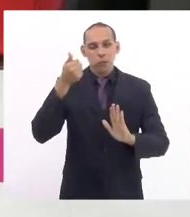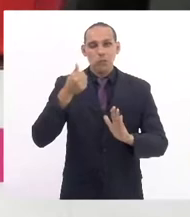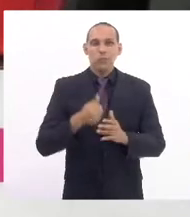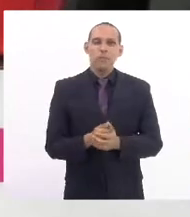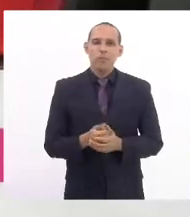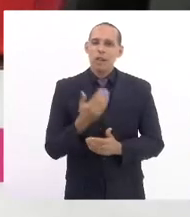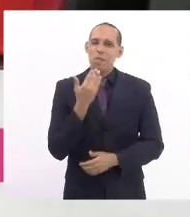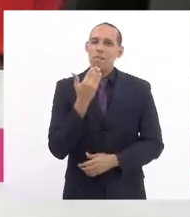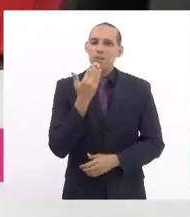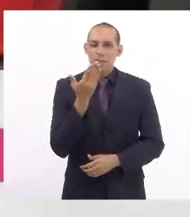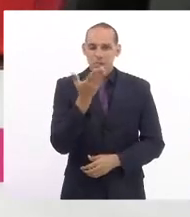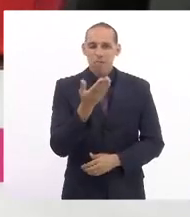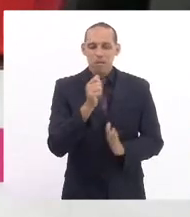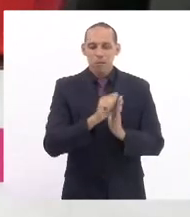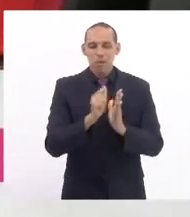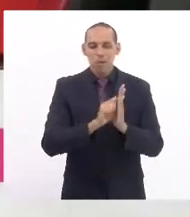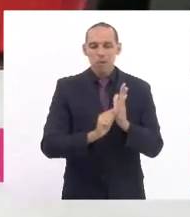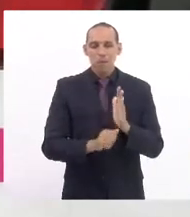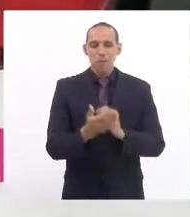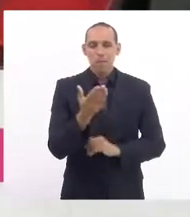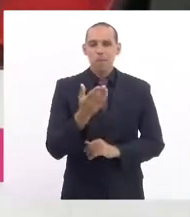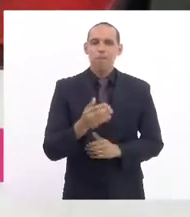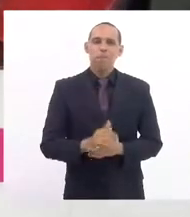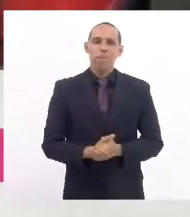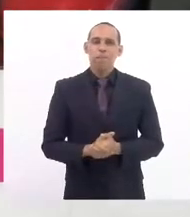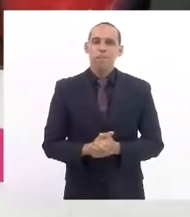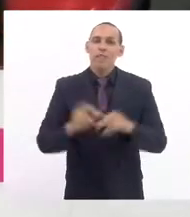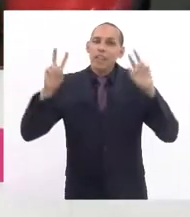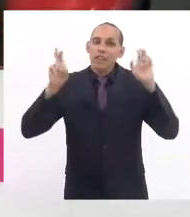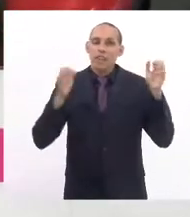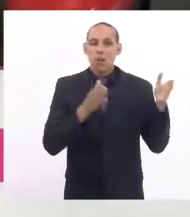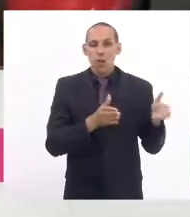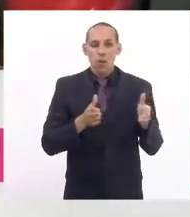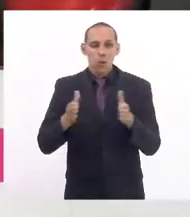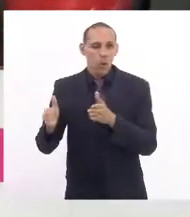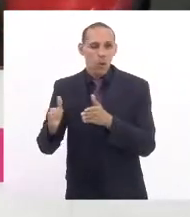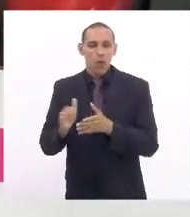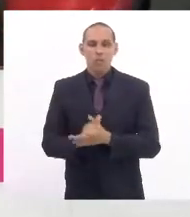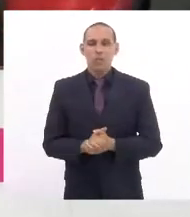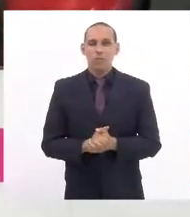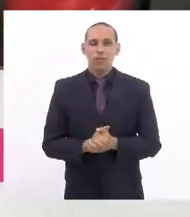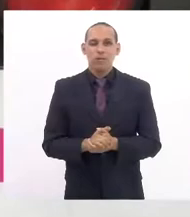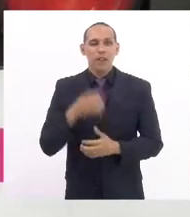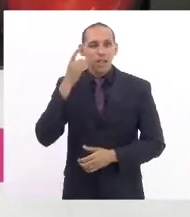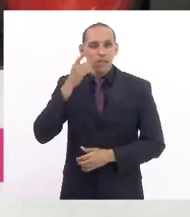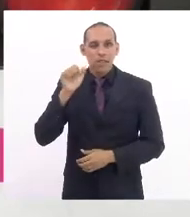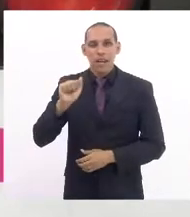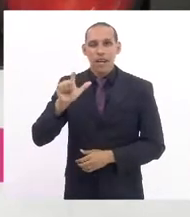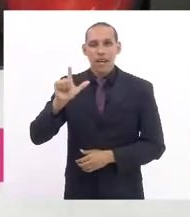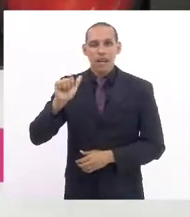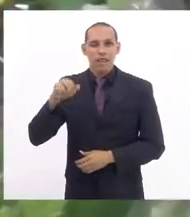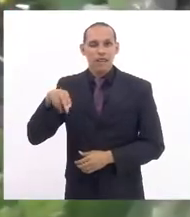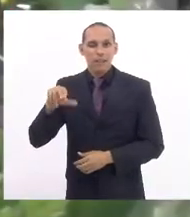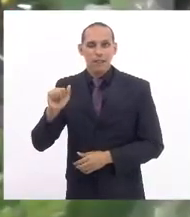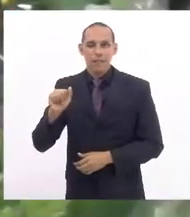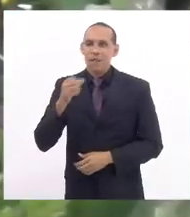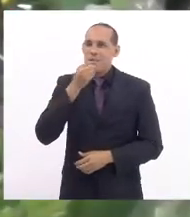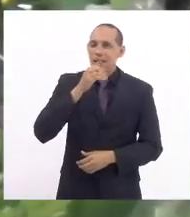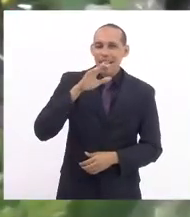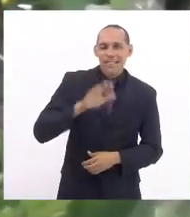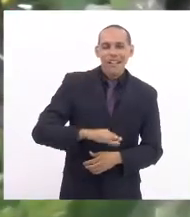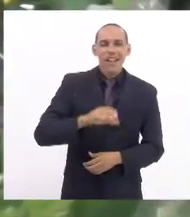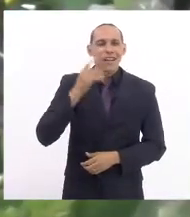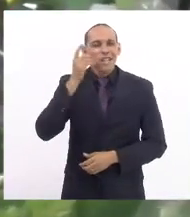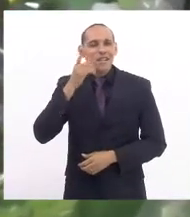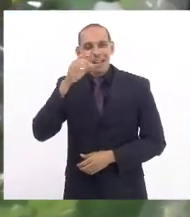a pedido da autora. Uma questão de ordem, a deputada Alana Passos. Boa tarde, deputada